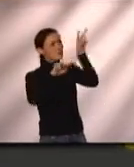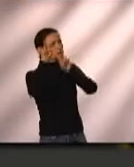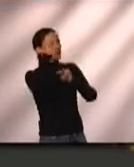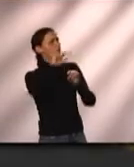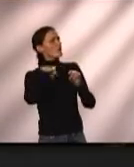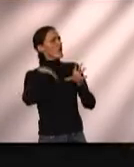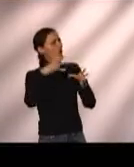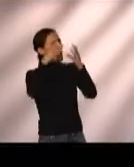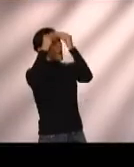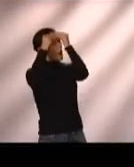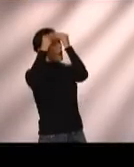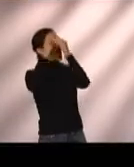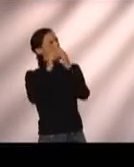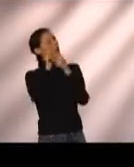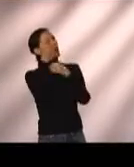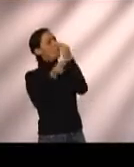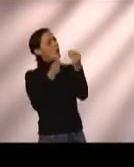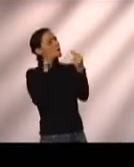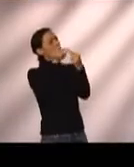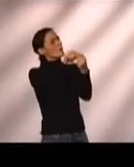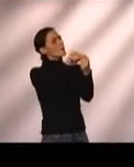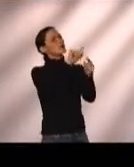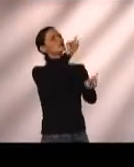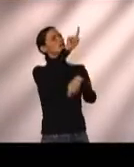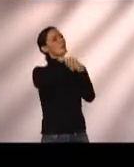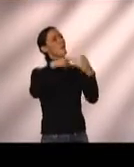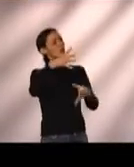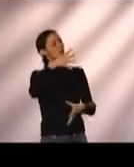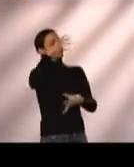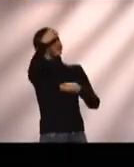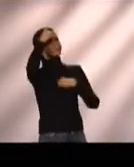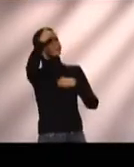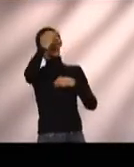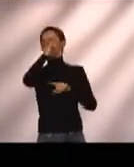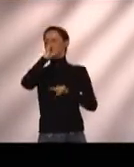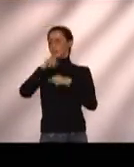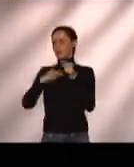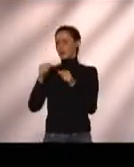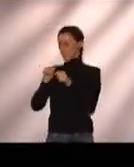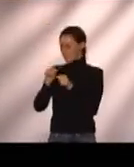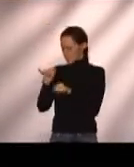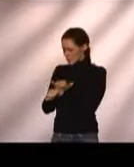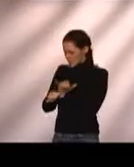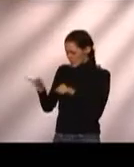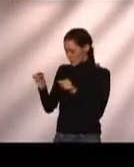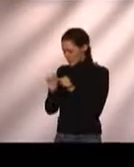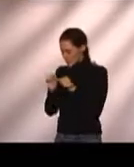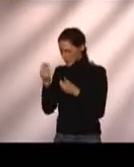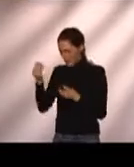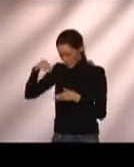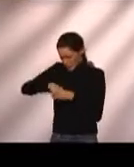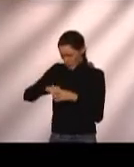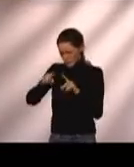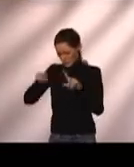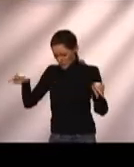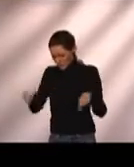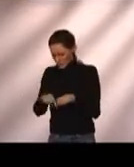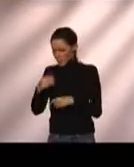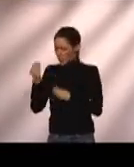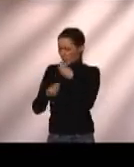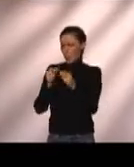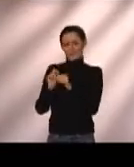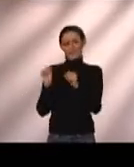realidades. Então você tem que adaptar para a nossa. Então você olha a atividade